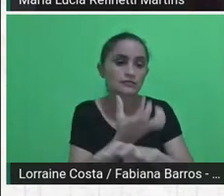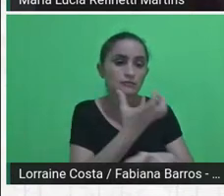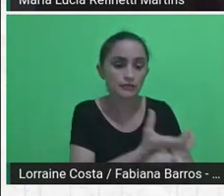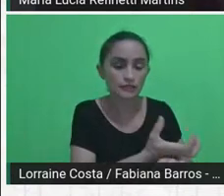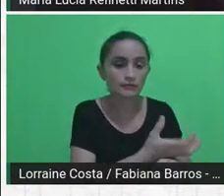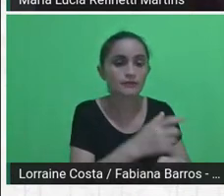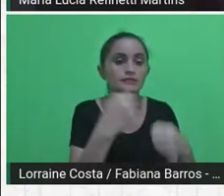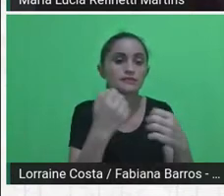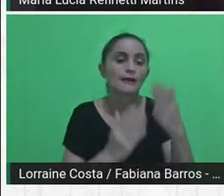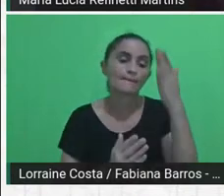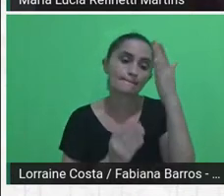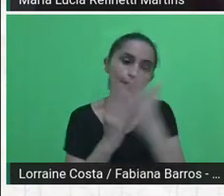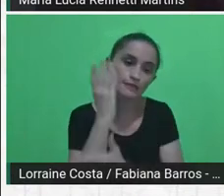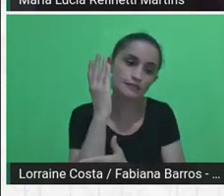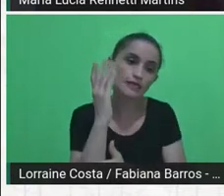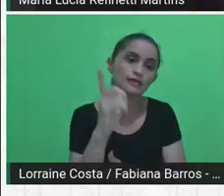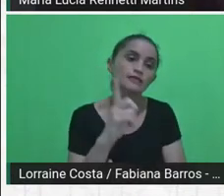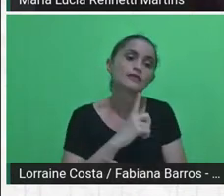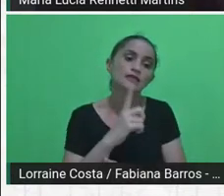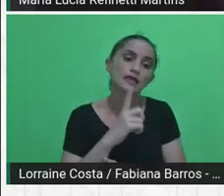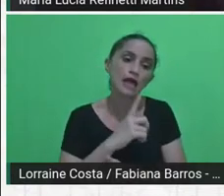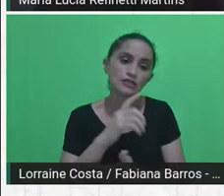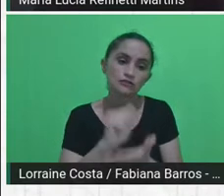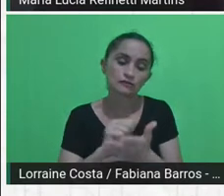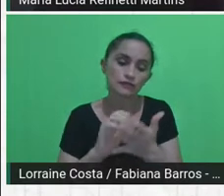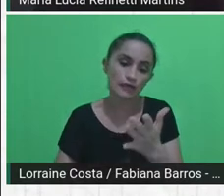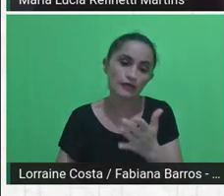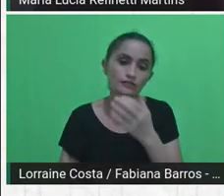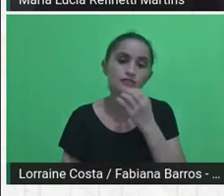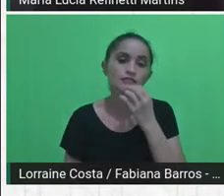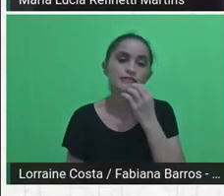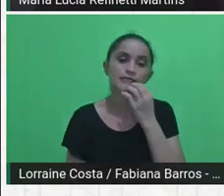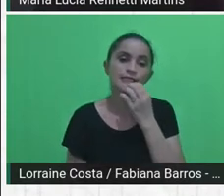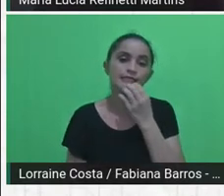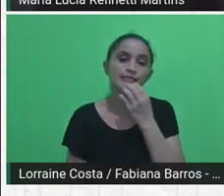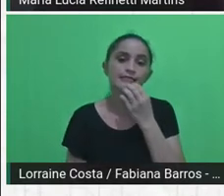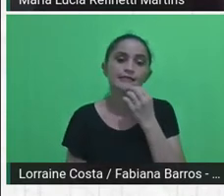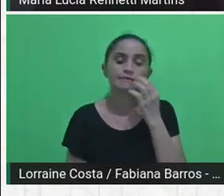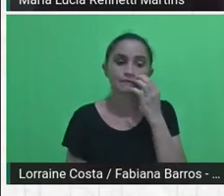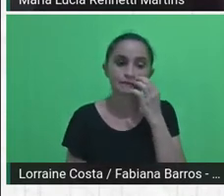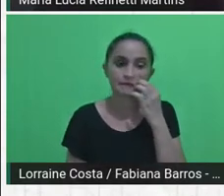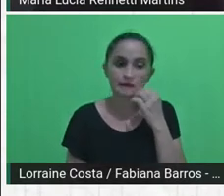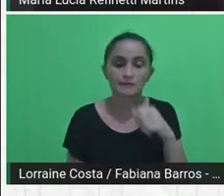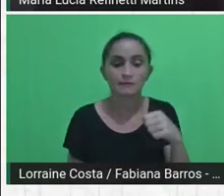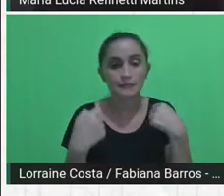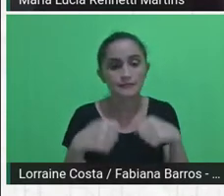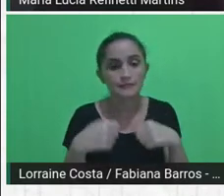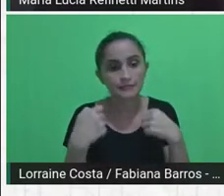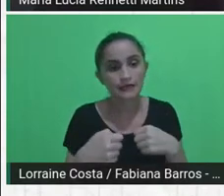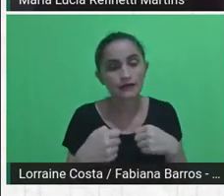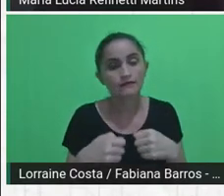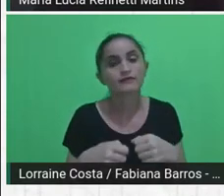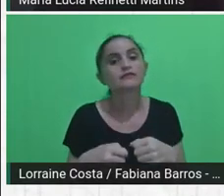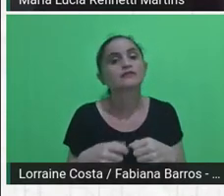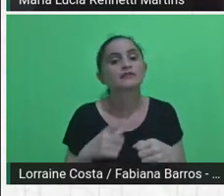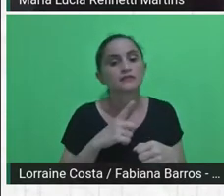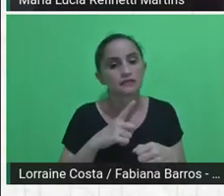também pelas atividades as quais se deveria prestar contas. Pode passar?